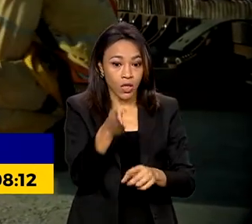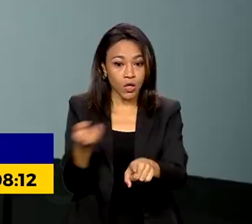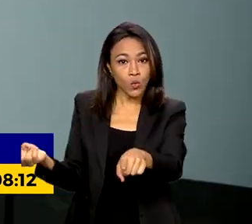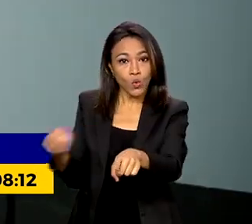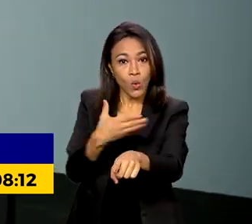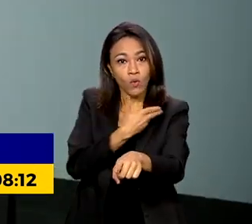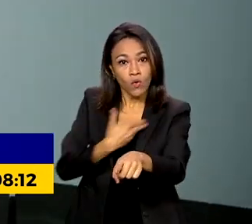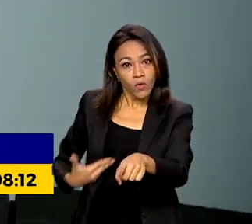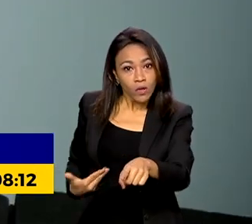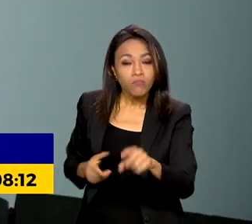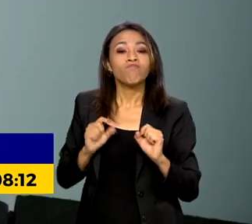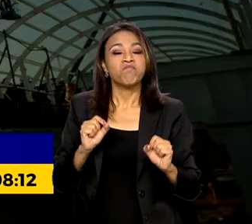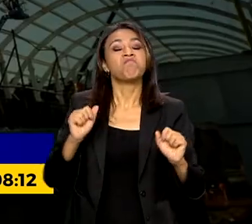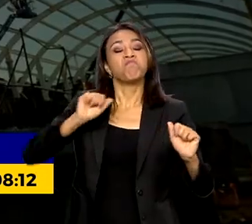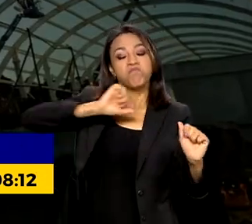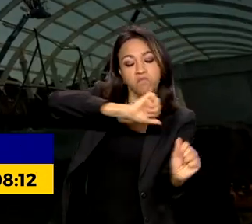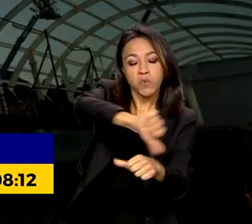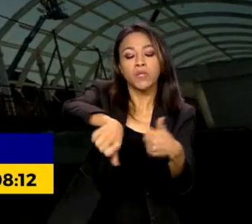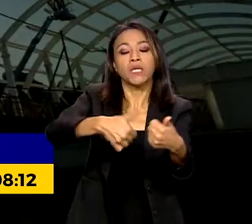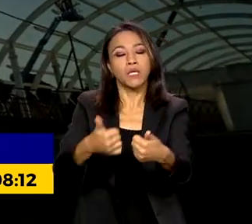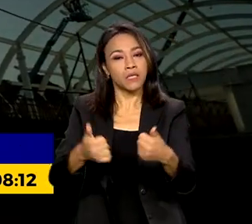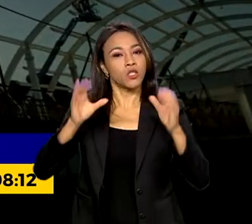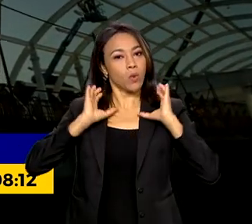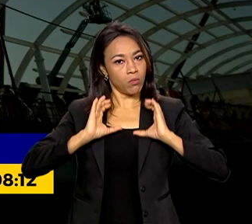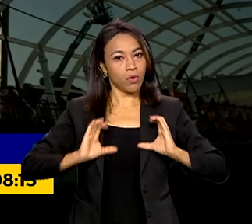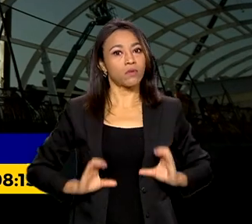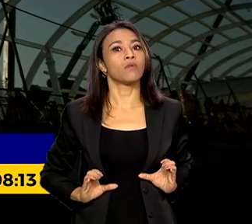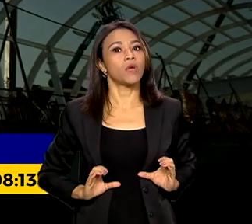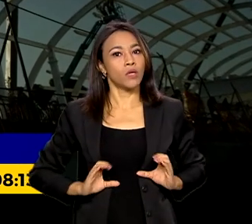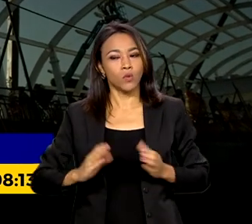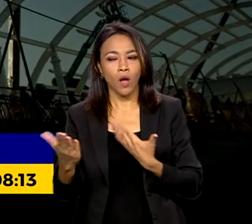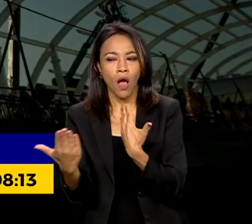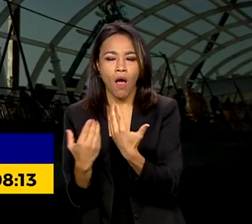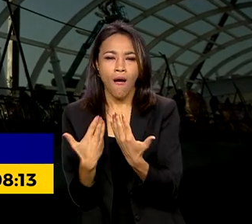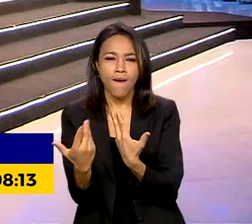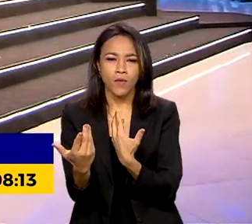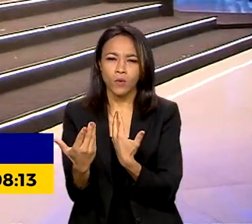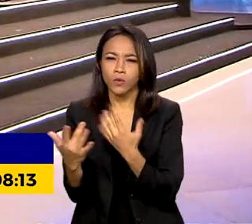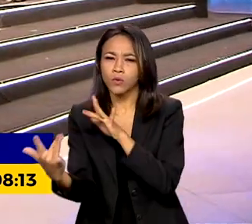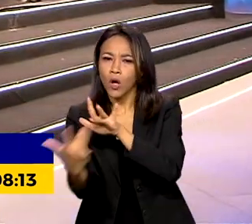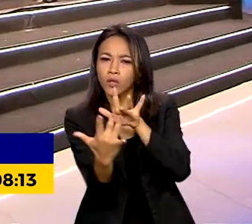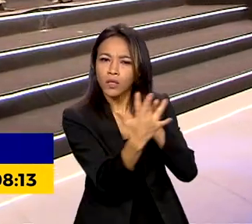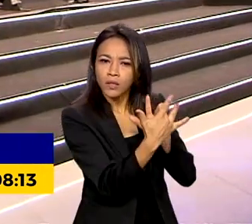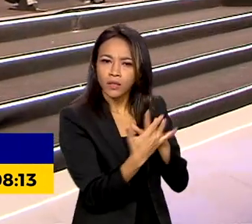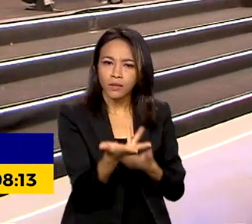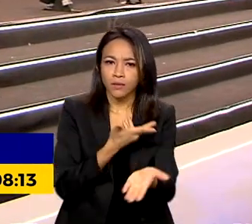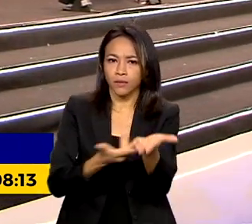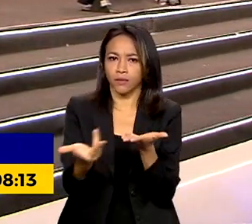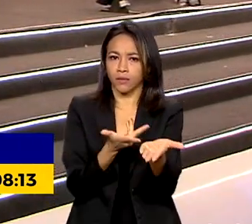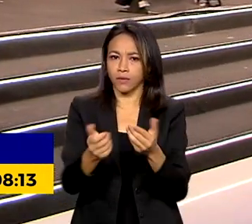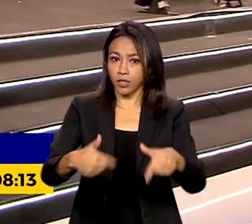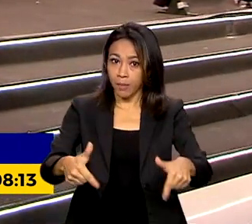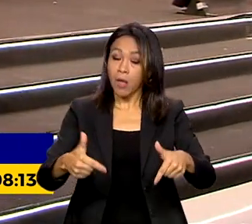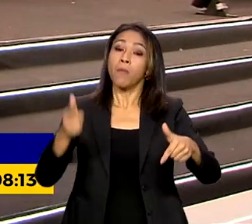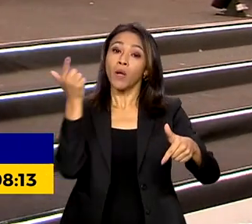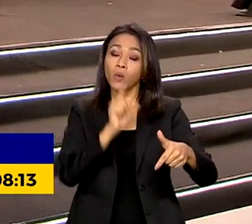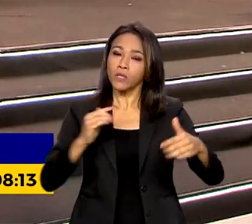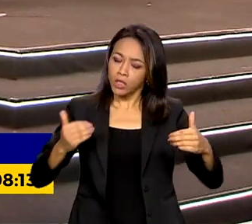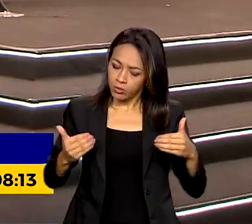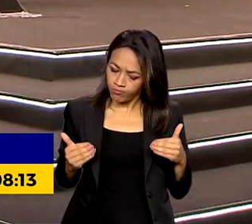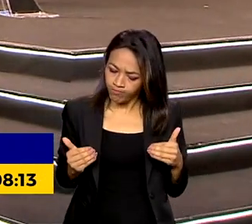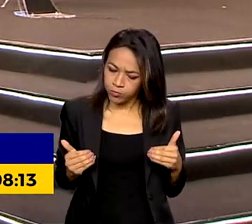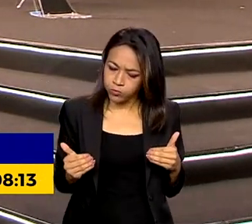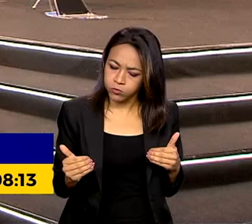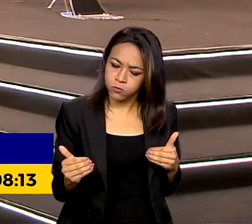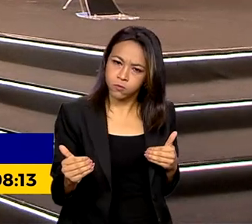governo exigem uma mudança de comportamento nas relações de trabalho. E para sobreviver e avançar nesse novo